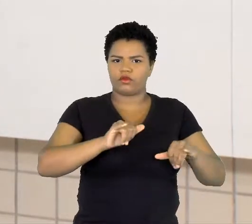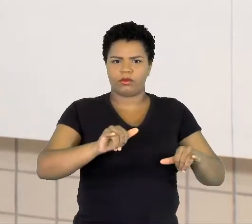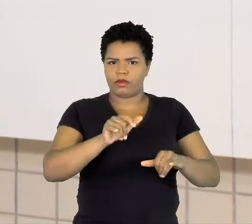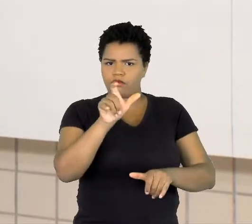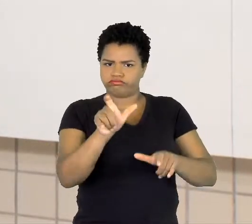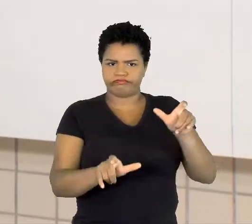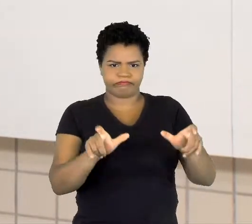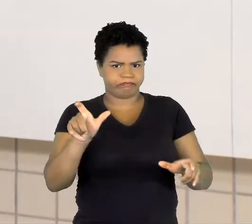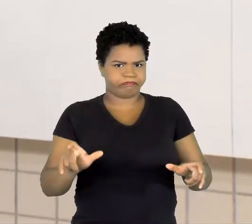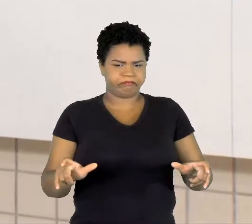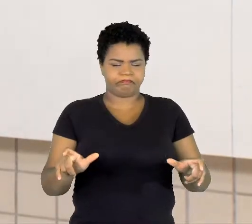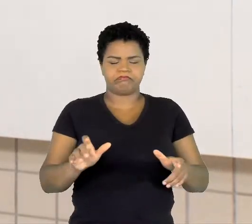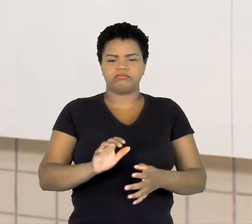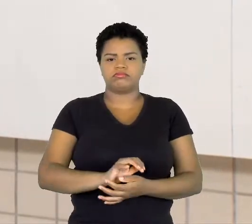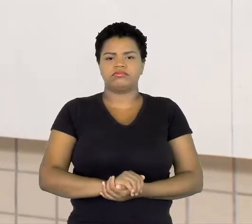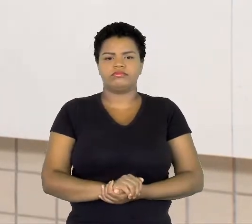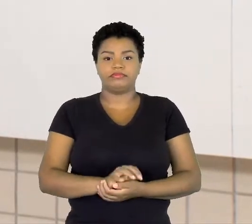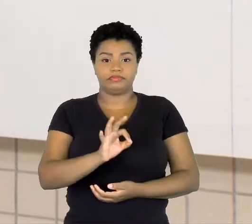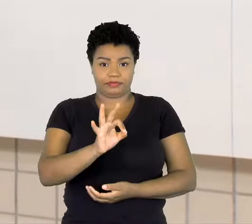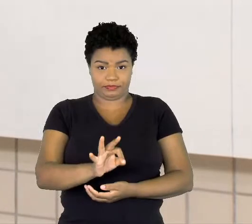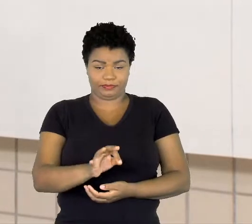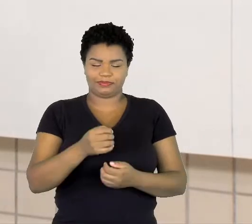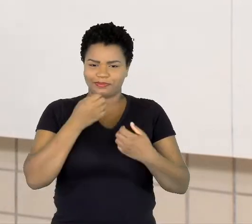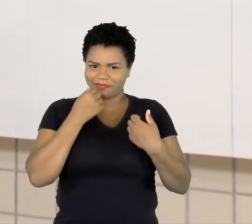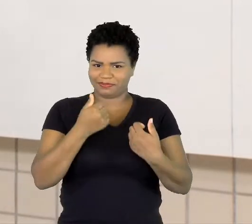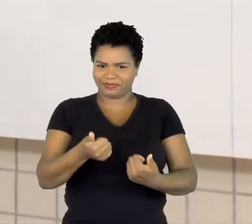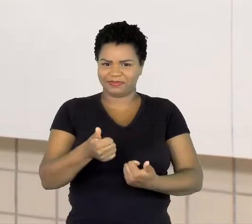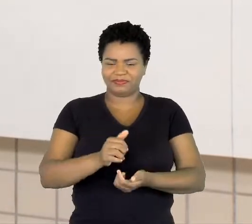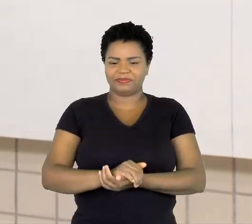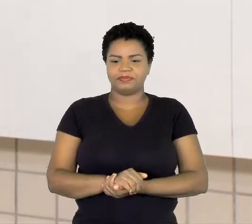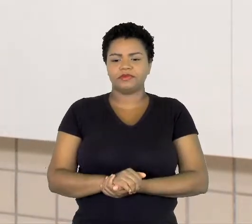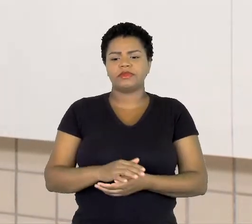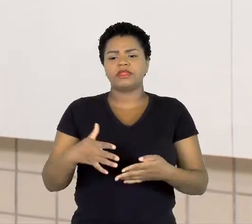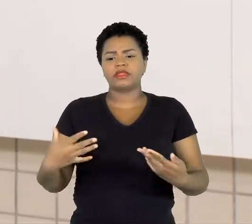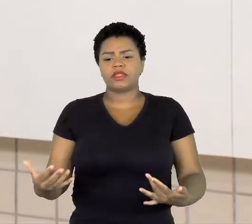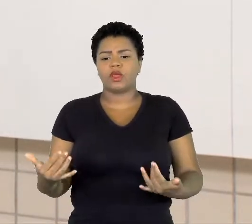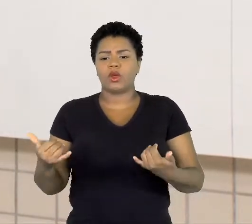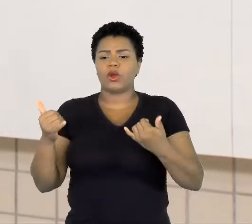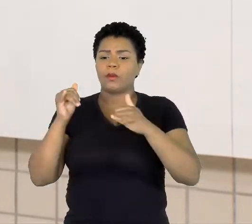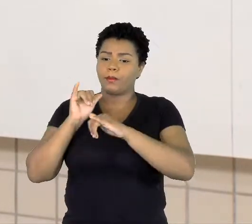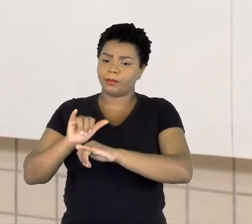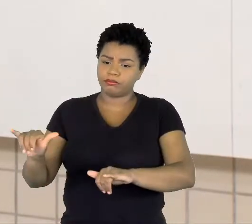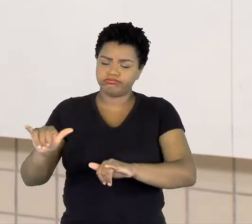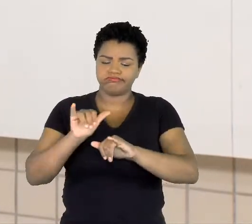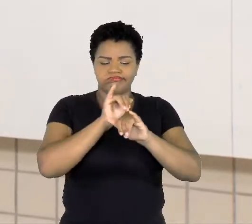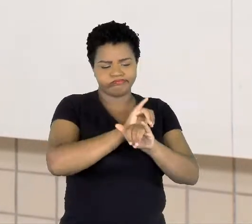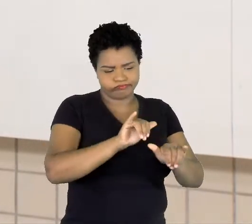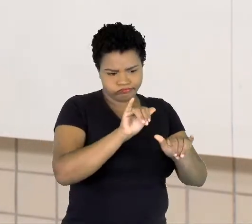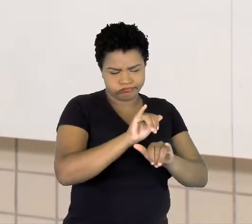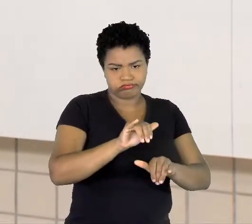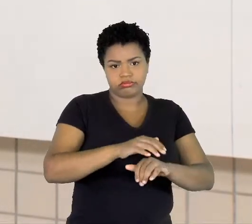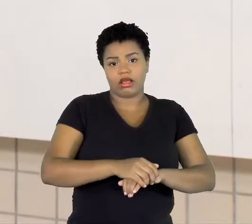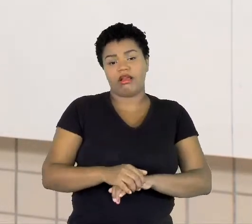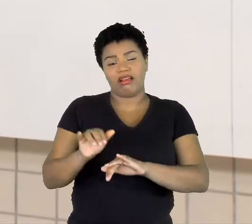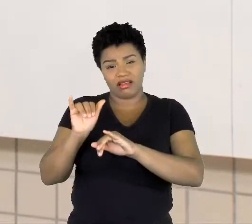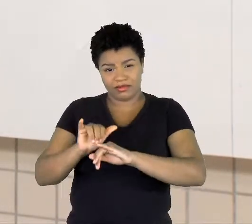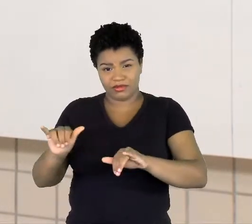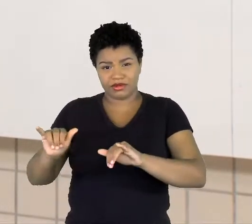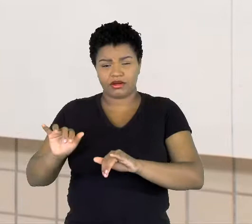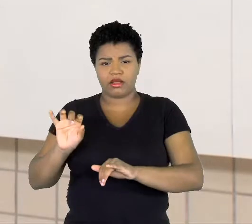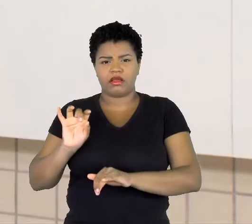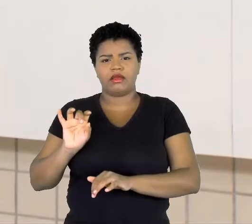certo? Muito bem. Então, a propaganda e a publicidade. A publicidade é muitas vezes tido como